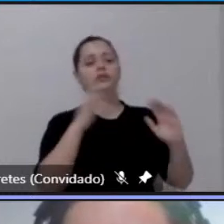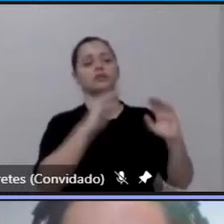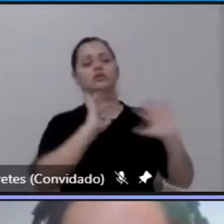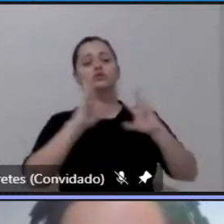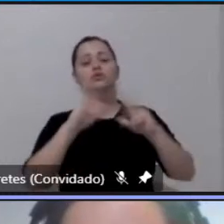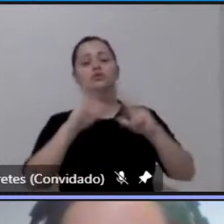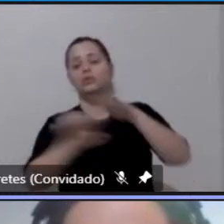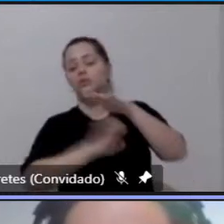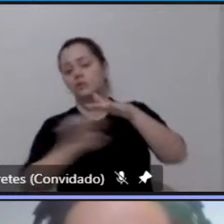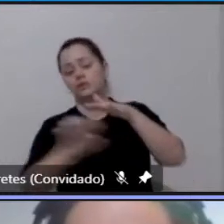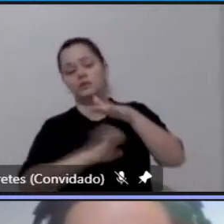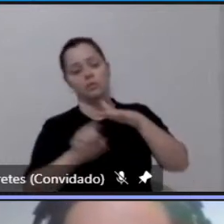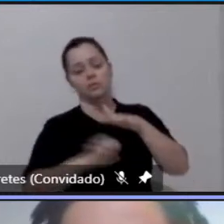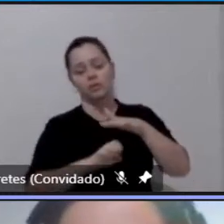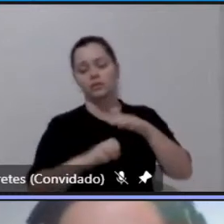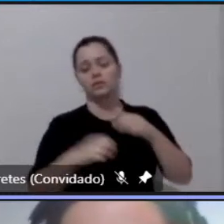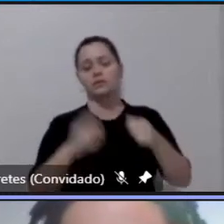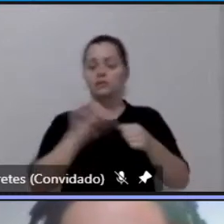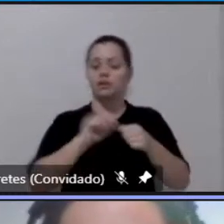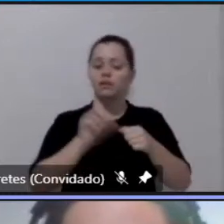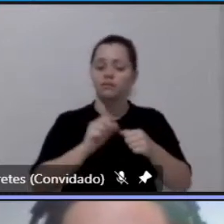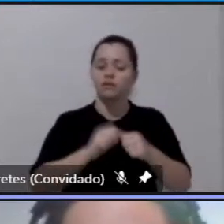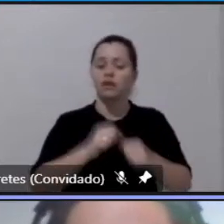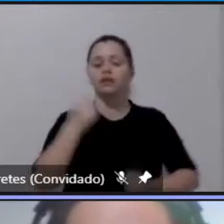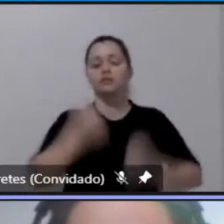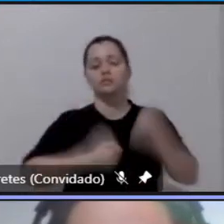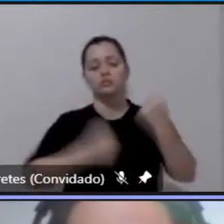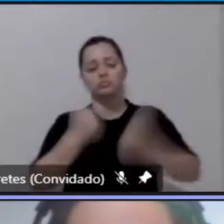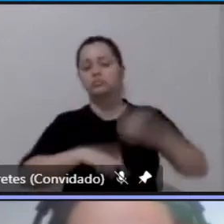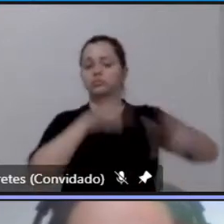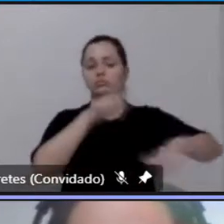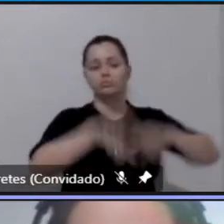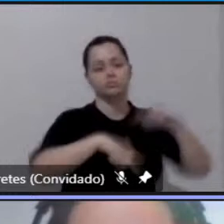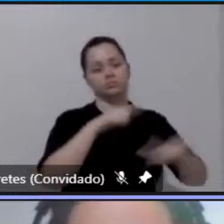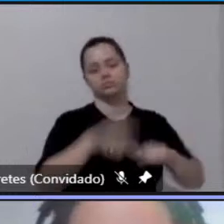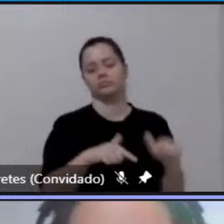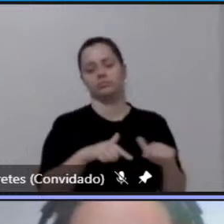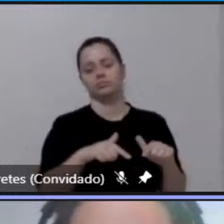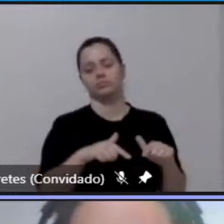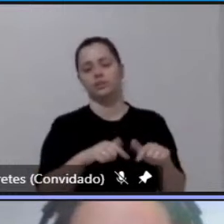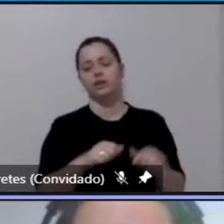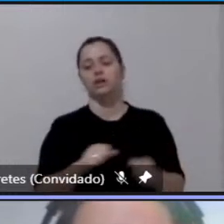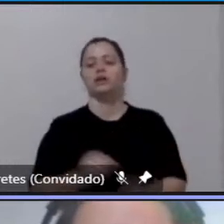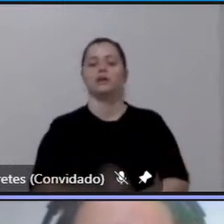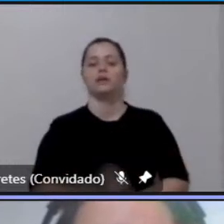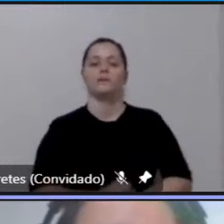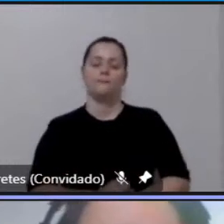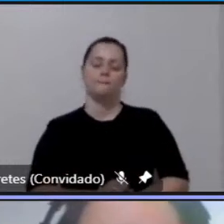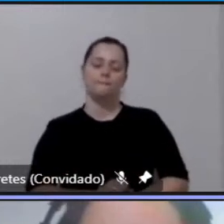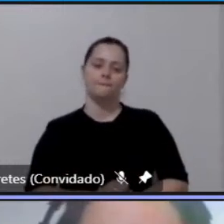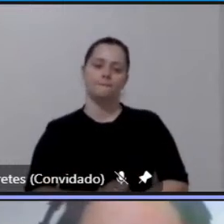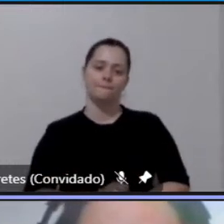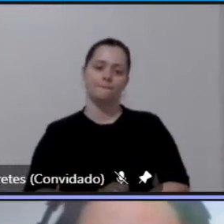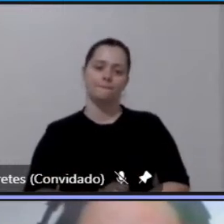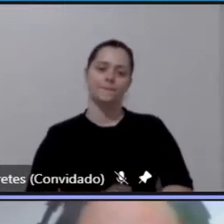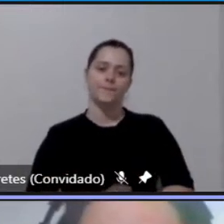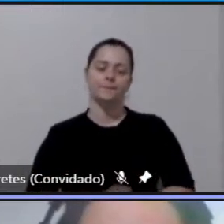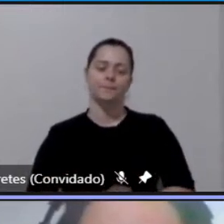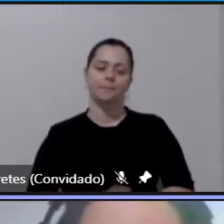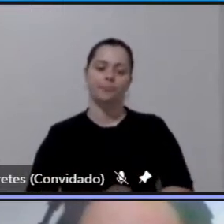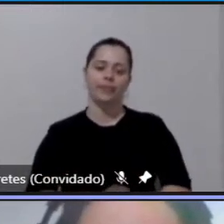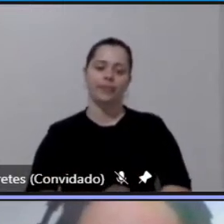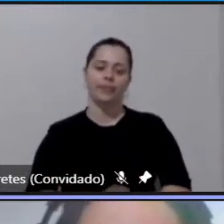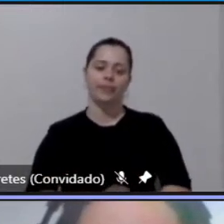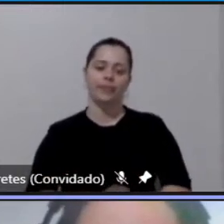operadoras do transporte público que é no setor privado no na